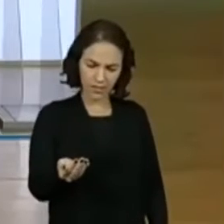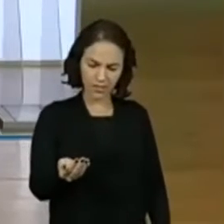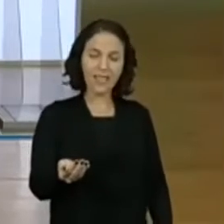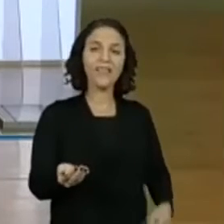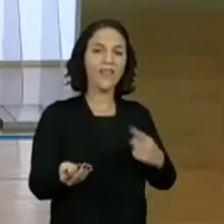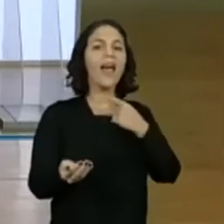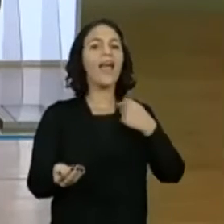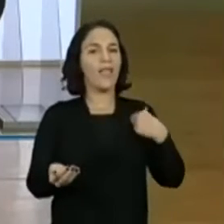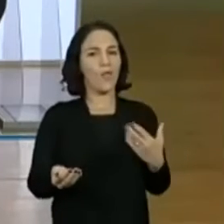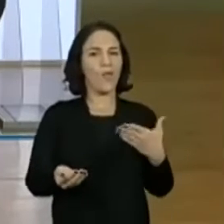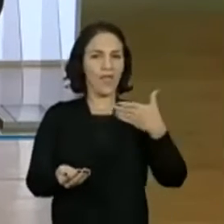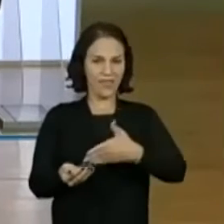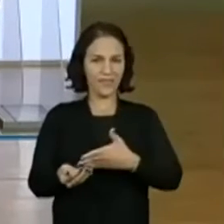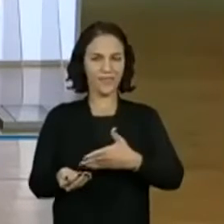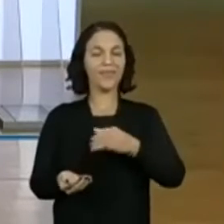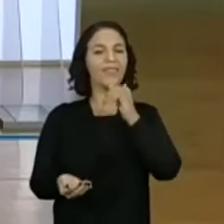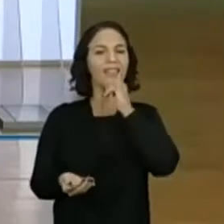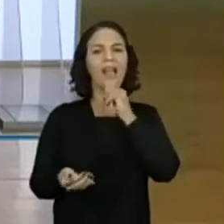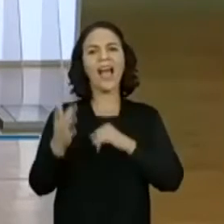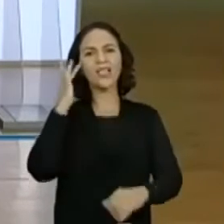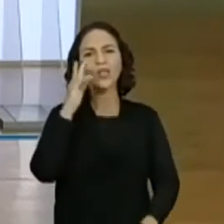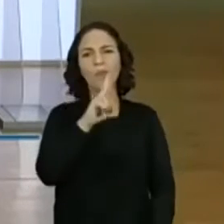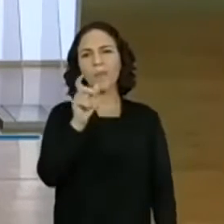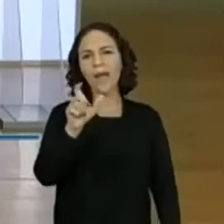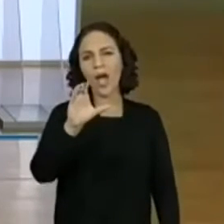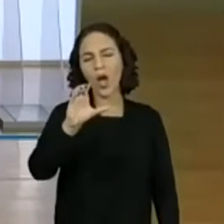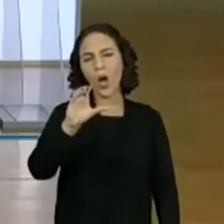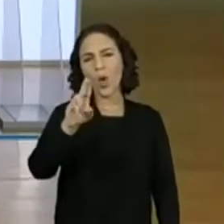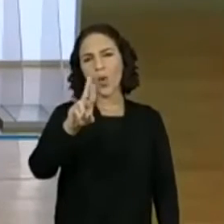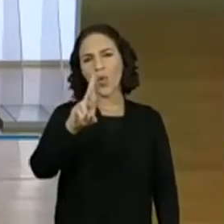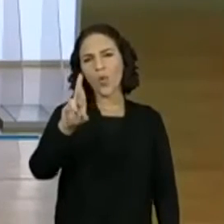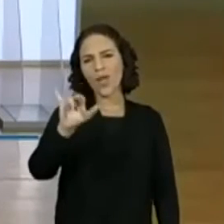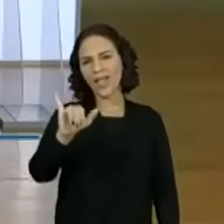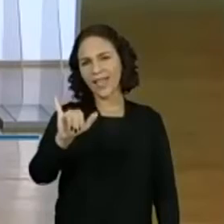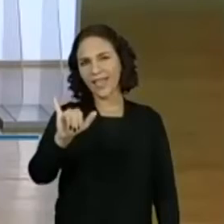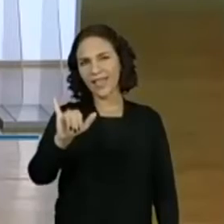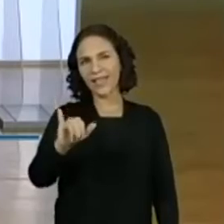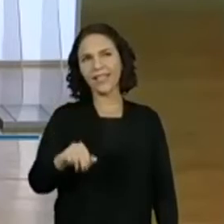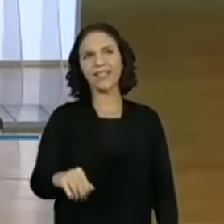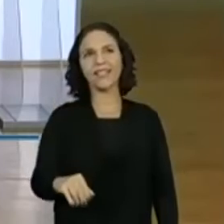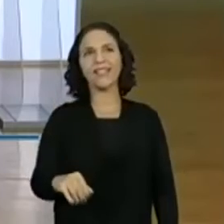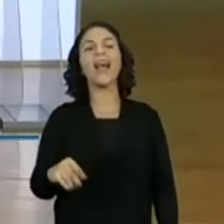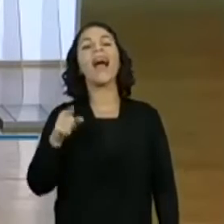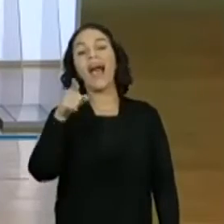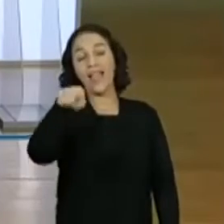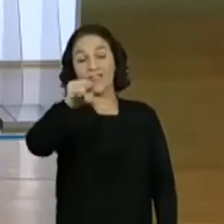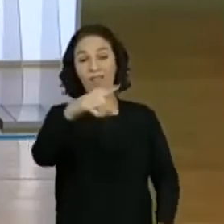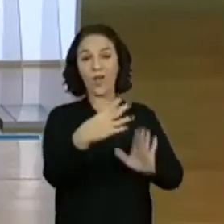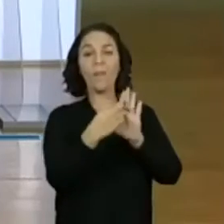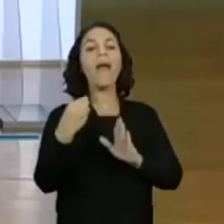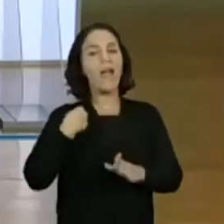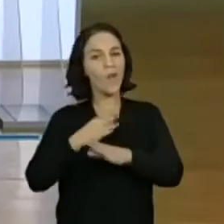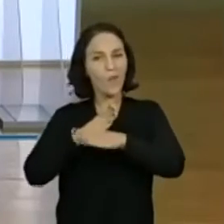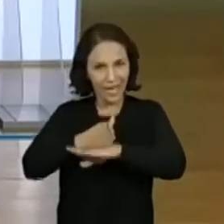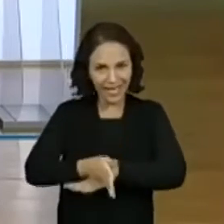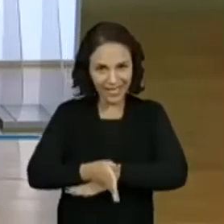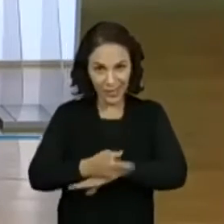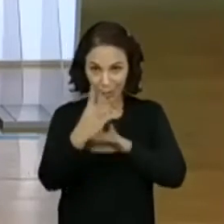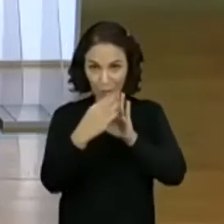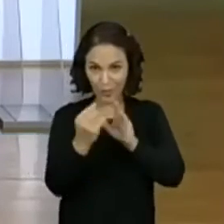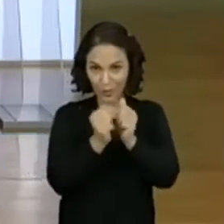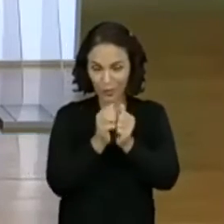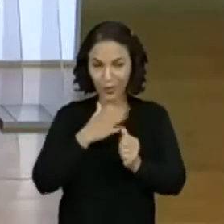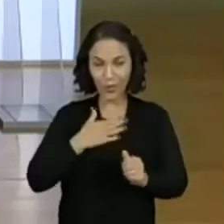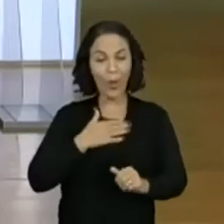Então, vamos combinar. Vamos fazer de novo, tá bom? Eu falo, curre, curre. E vocês falam, eu entro. Combinado? Então, vamos lá, olha.